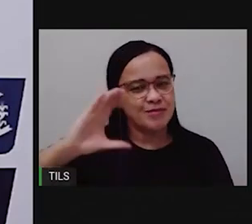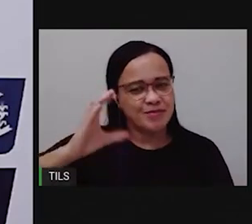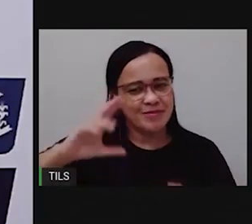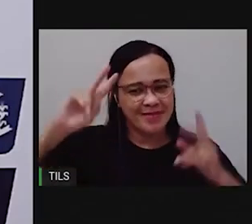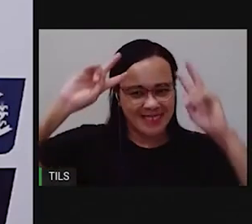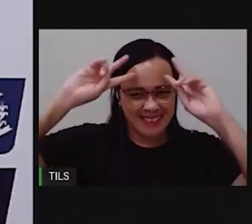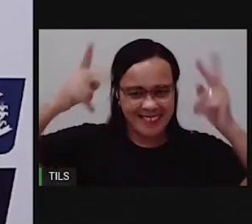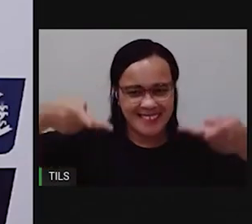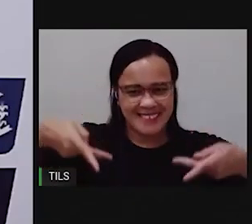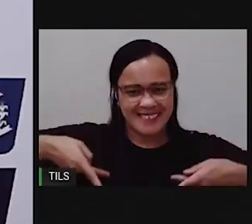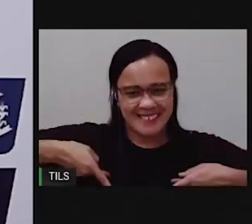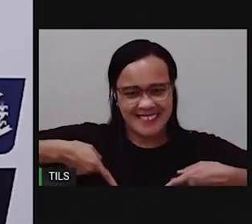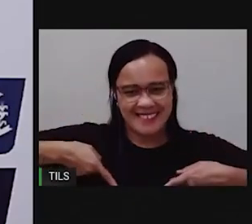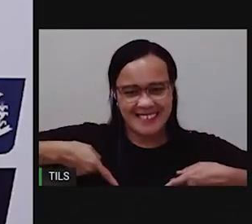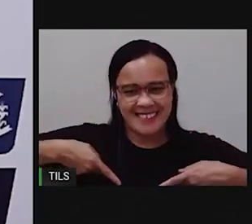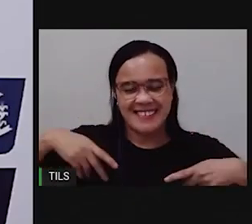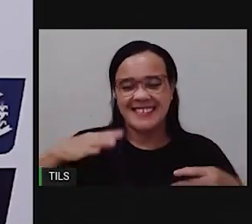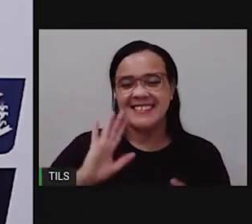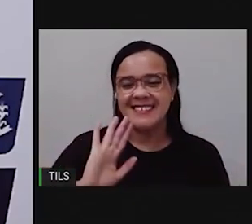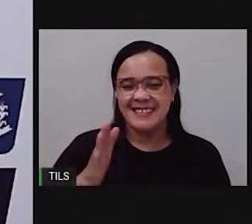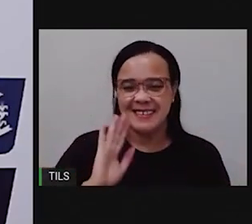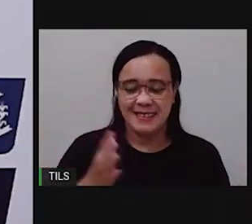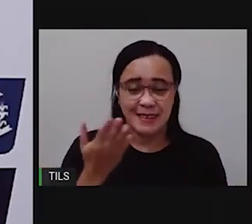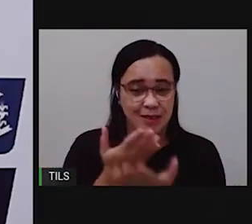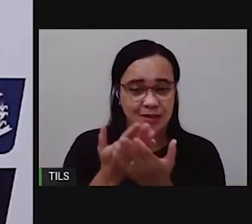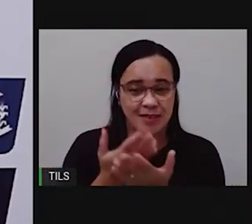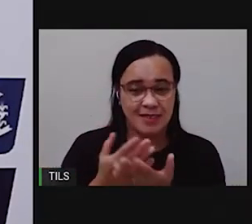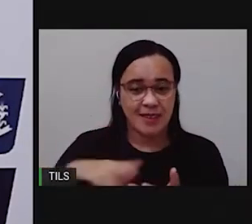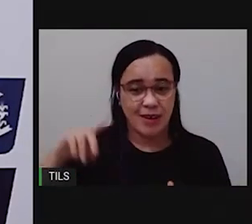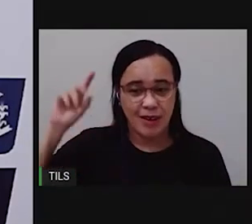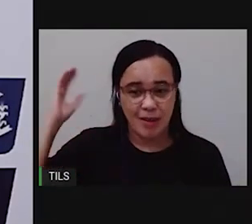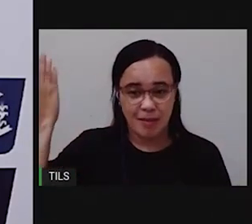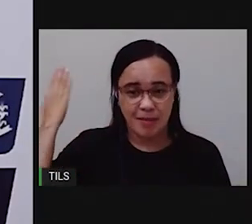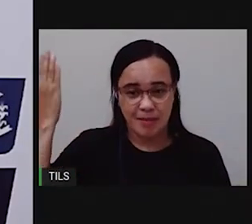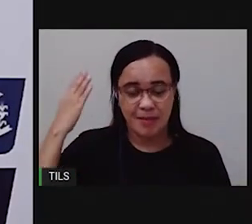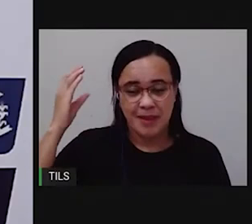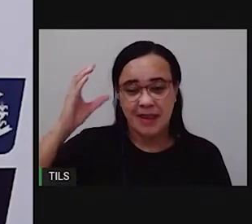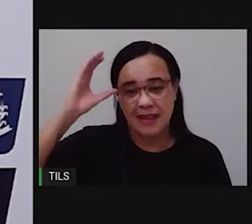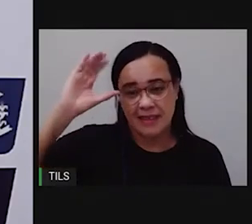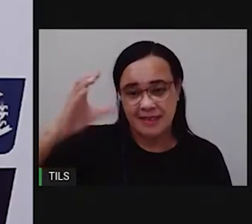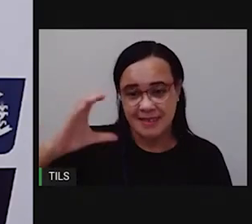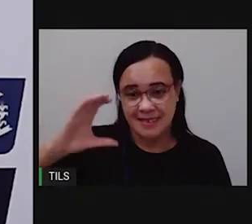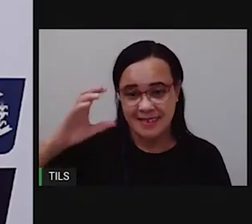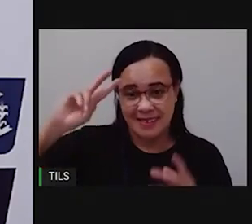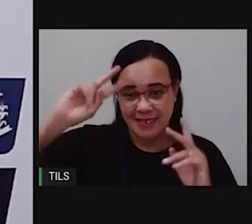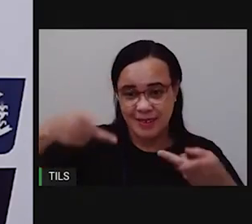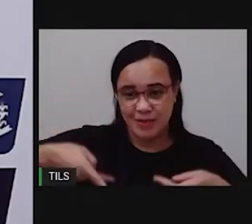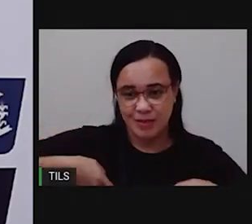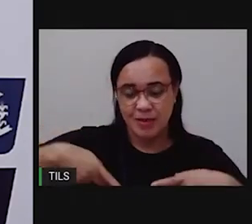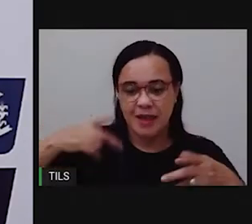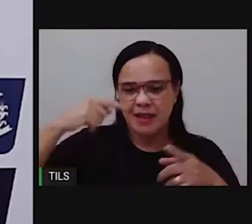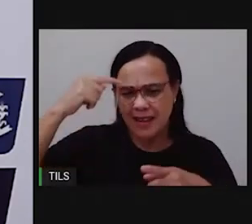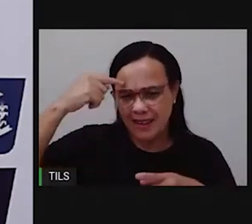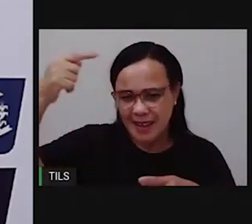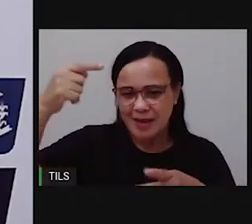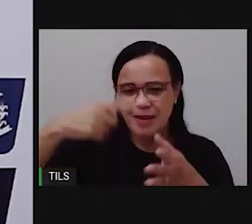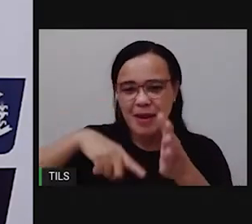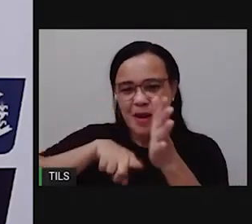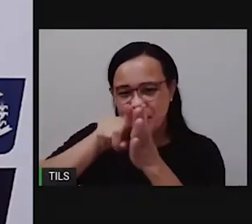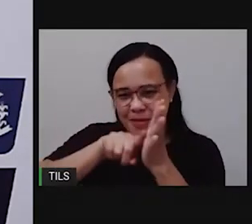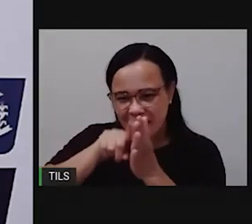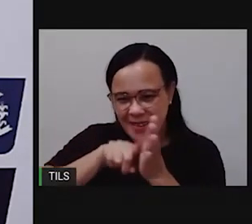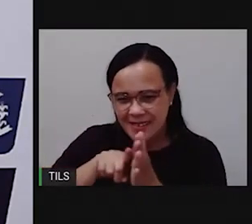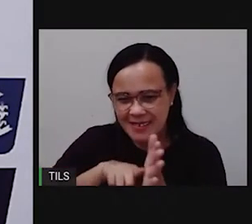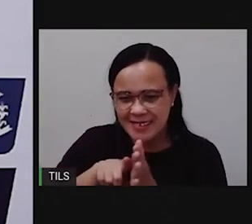Então, nas nossas últimas aulas de Ciências Humanas, eu deixei uma pesquisa para você. Pedi que você